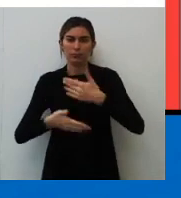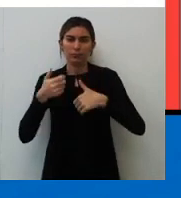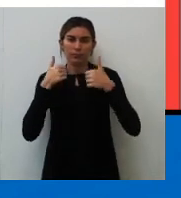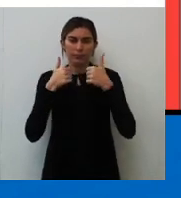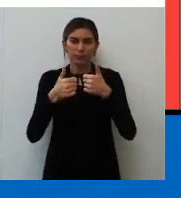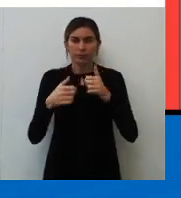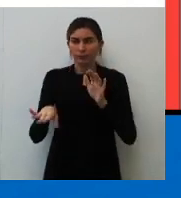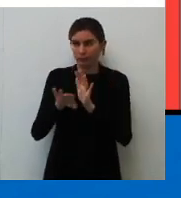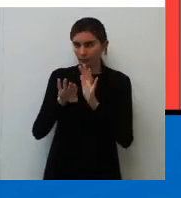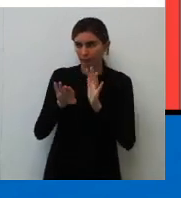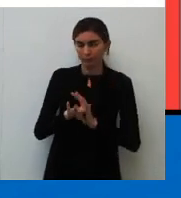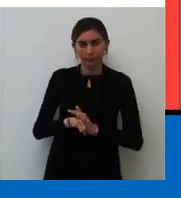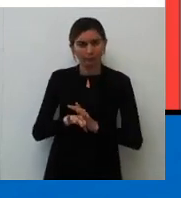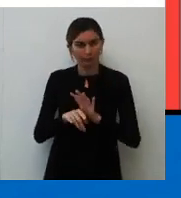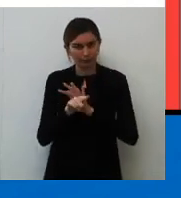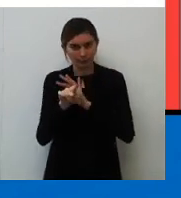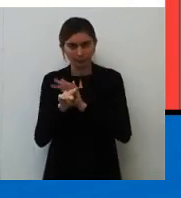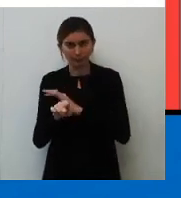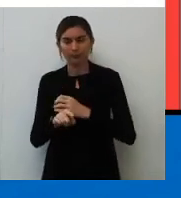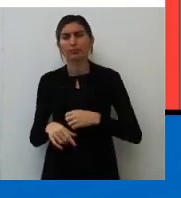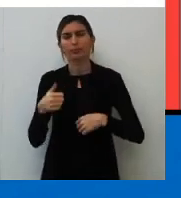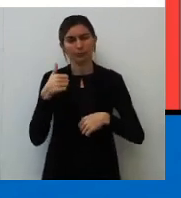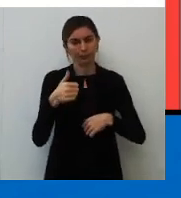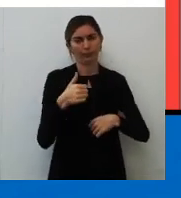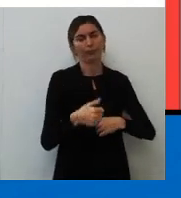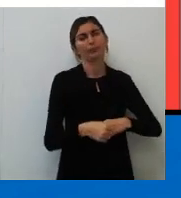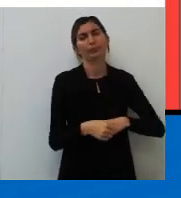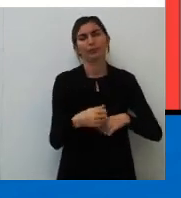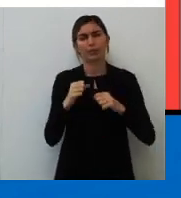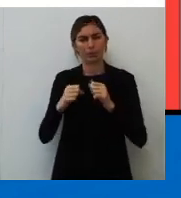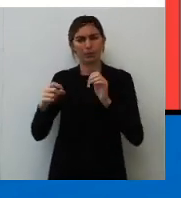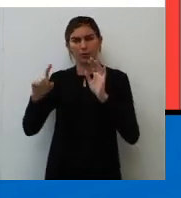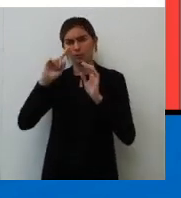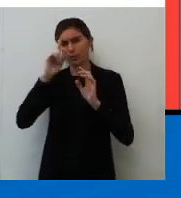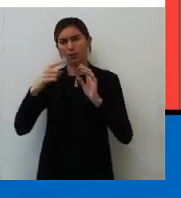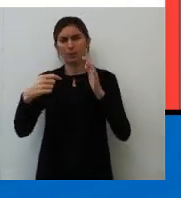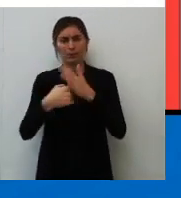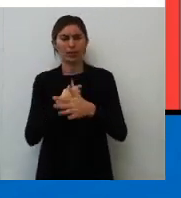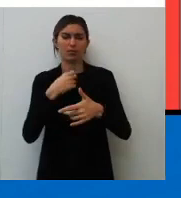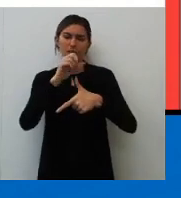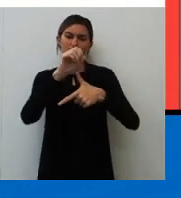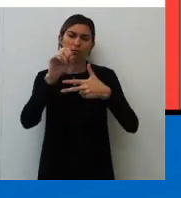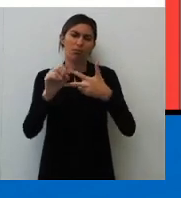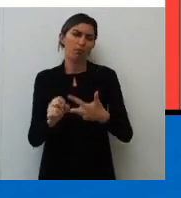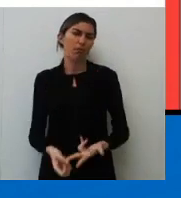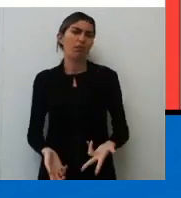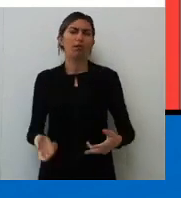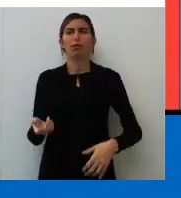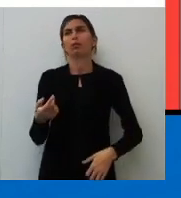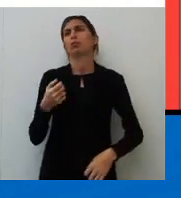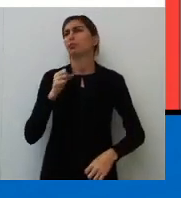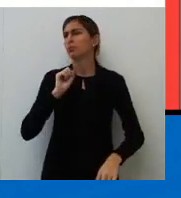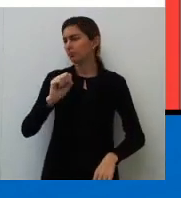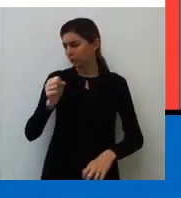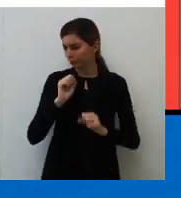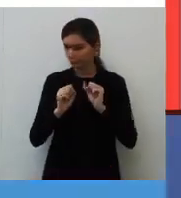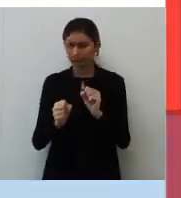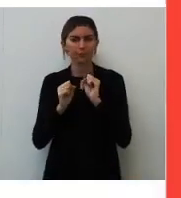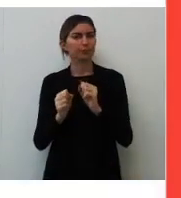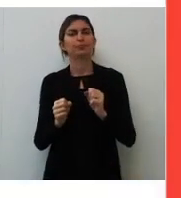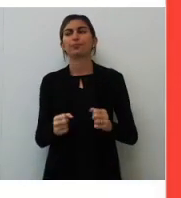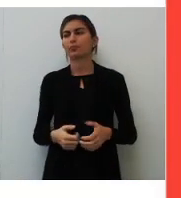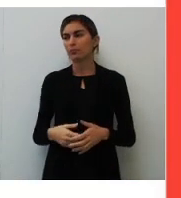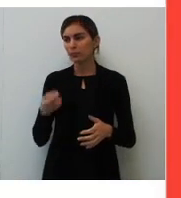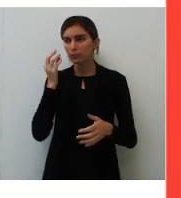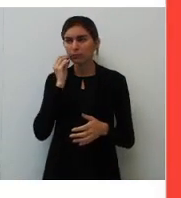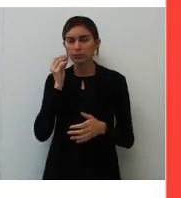Tá bom? Tá chegando, Manuel? Tá chegando pergunta? Tá? Pode mandar pergunta de Enem. Pode, pode mandar pergunta de Enem.